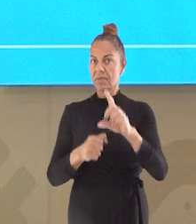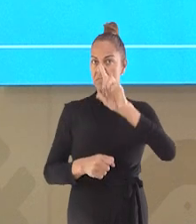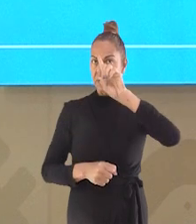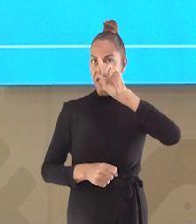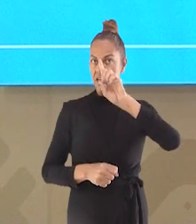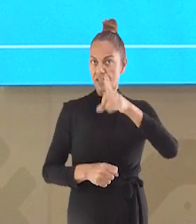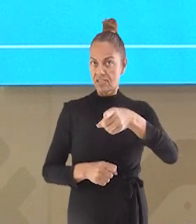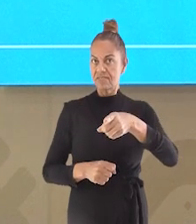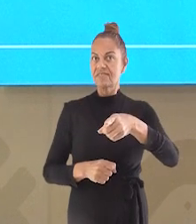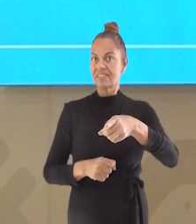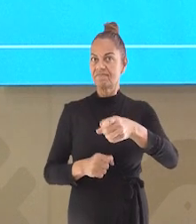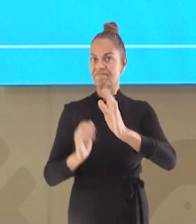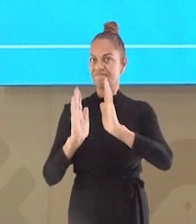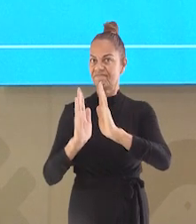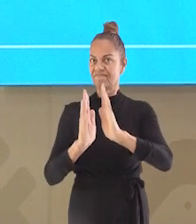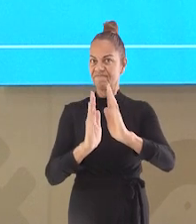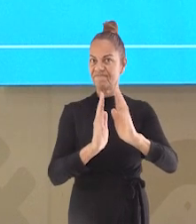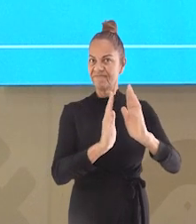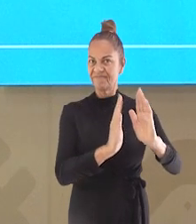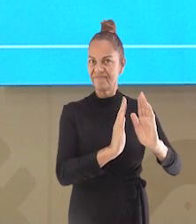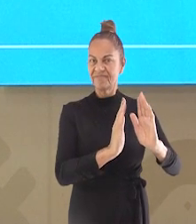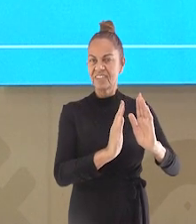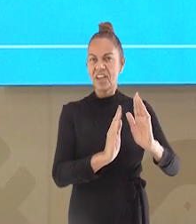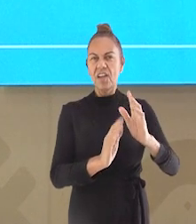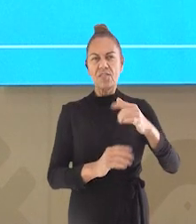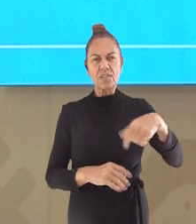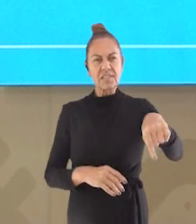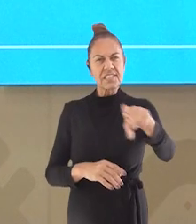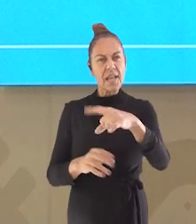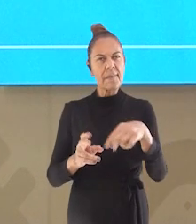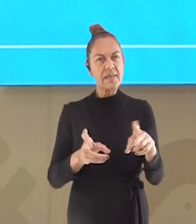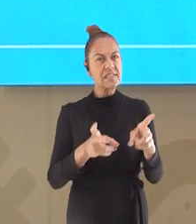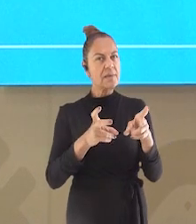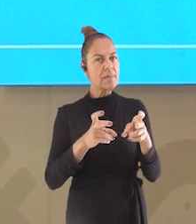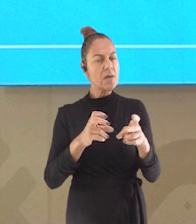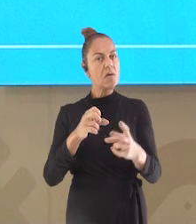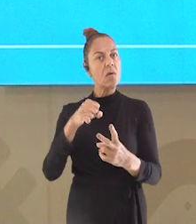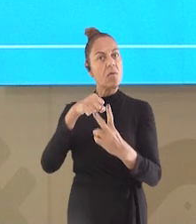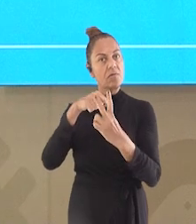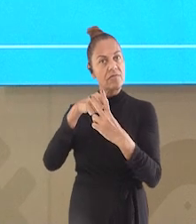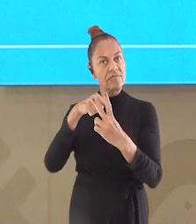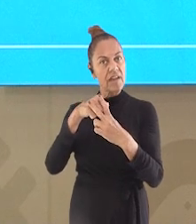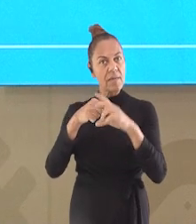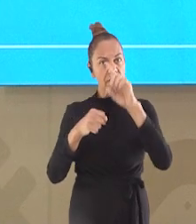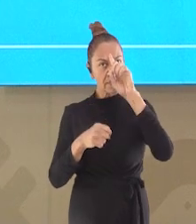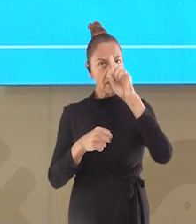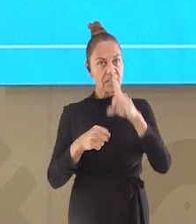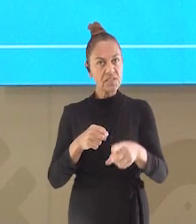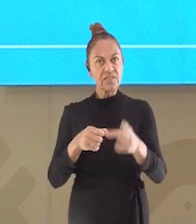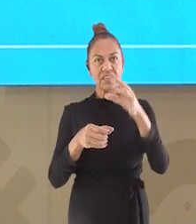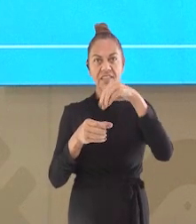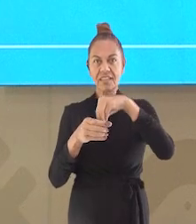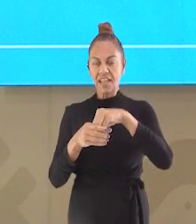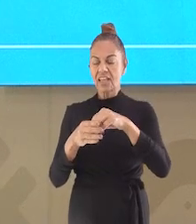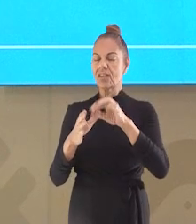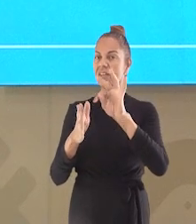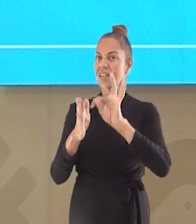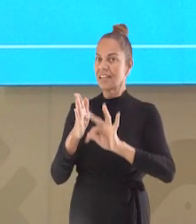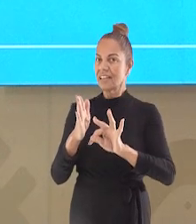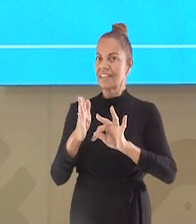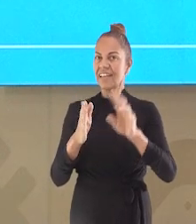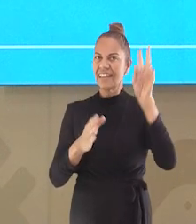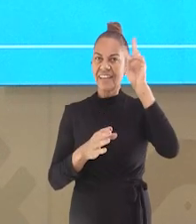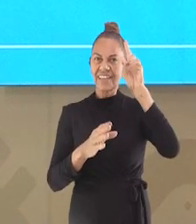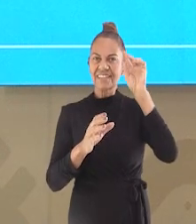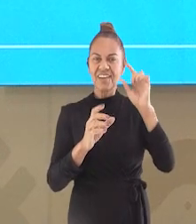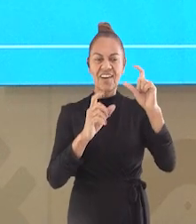que indica ordem. Você viu como os verbos imperativos aparecem no texto escrito, história em quadrinhos.